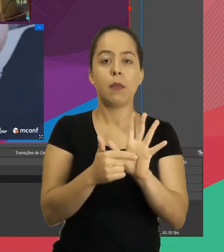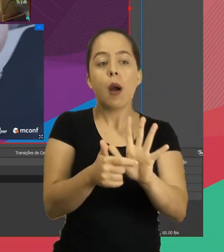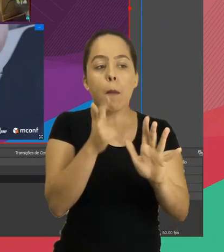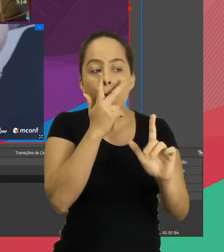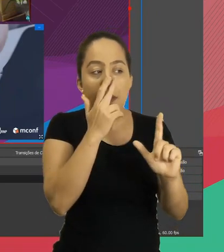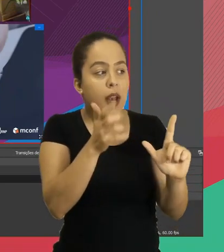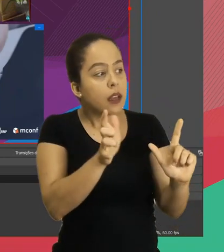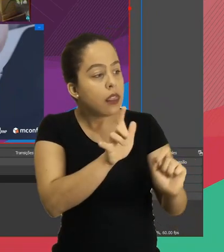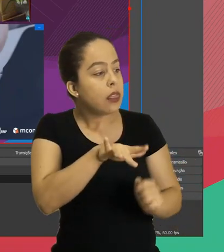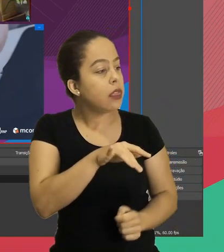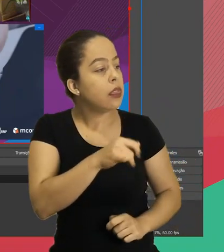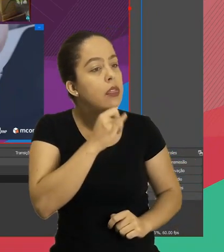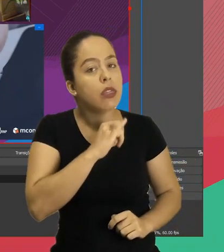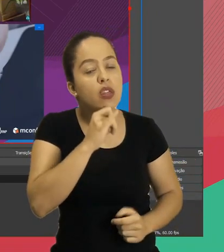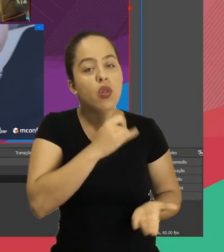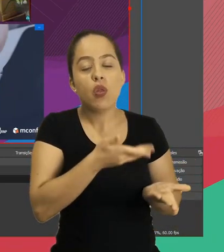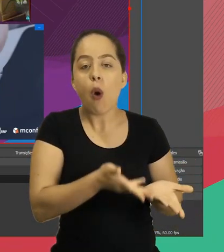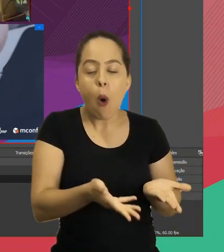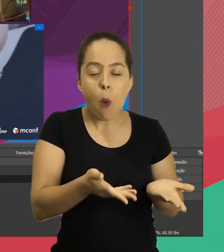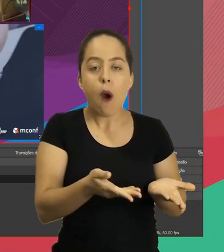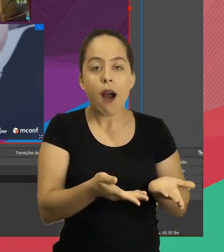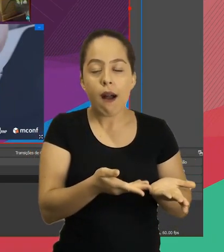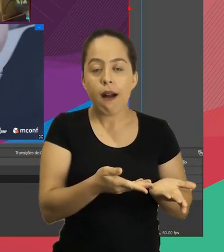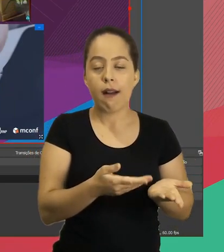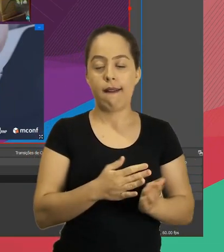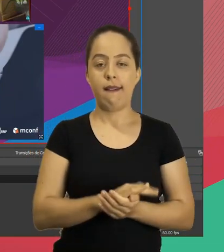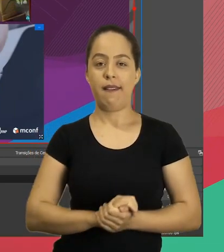Aí ficou essa janela aqui sobrando.